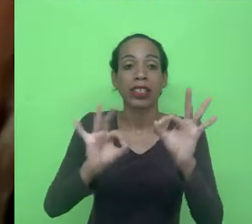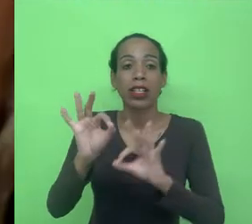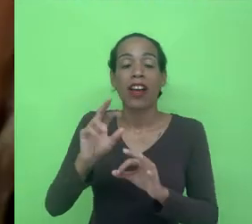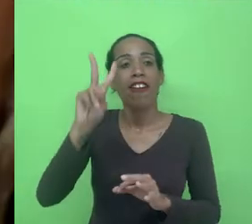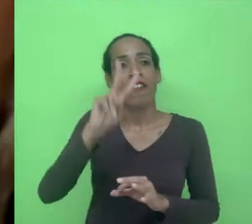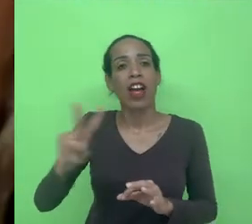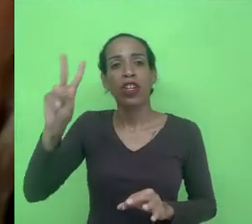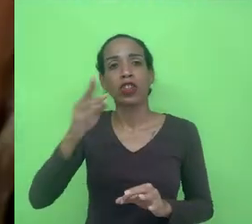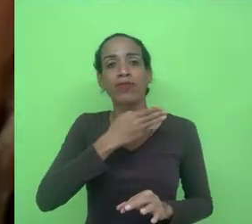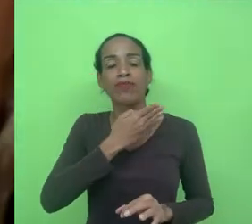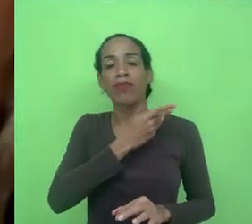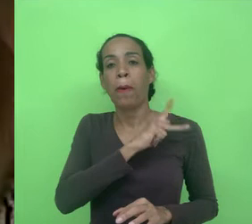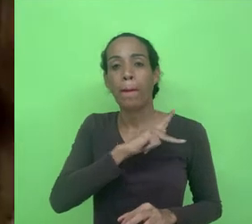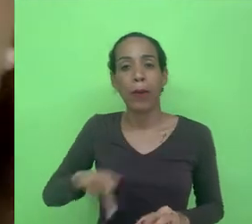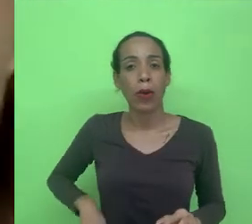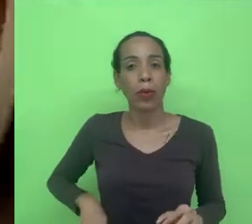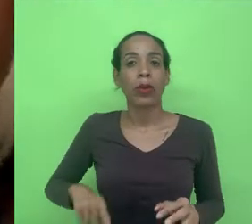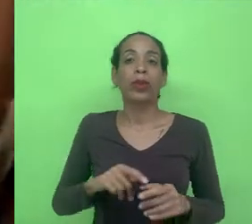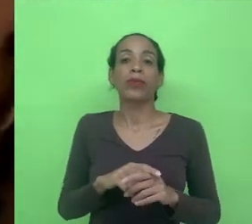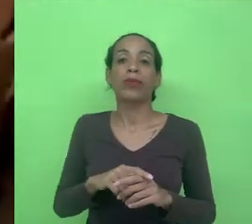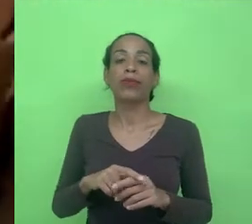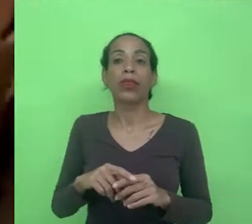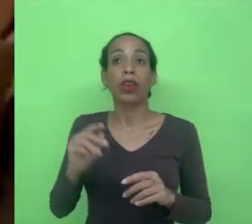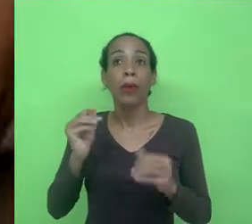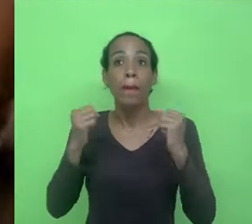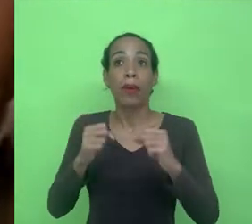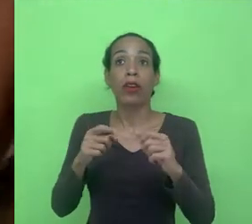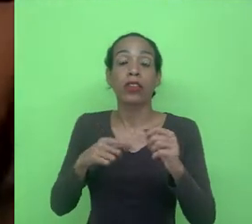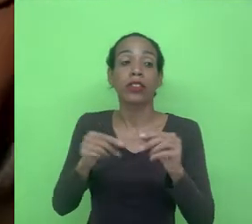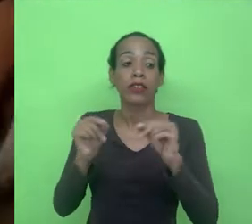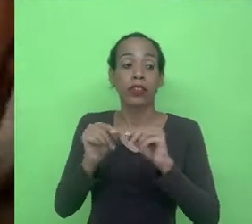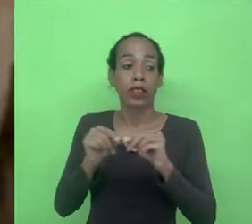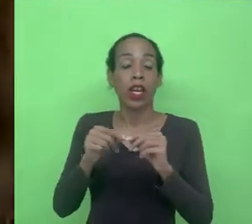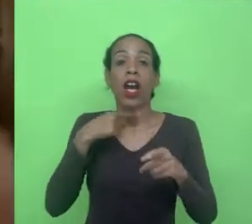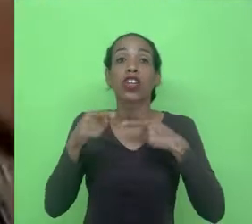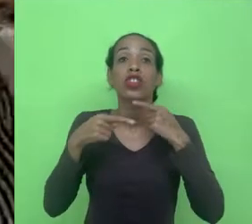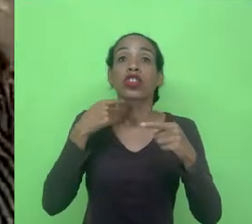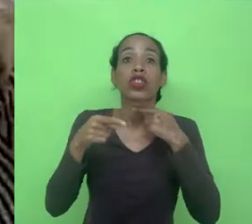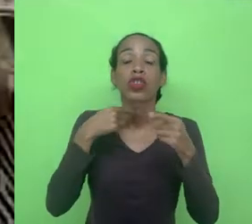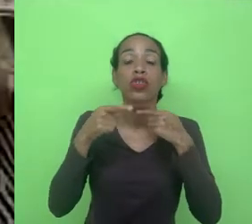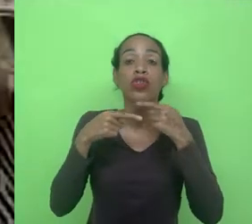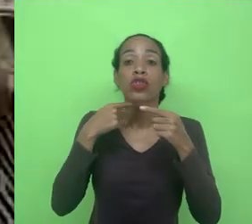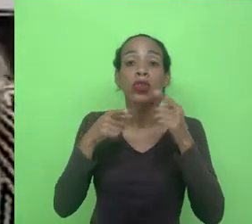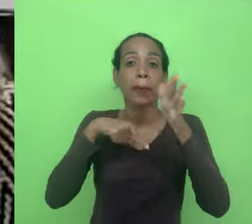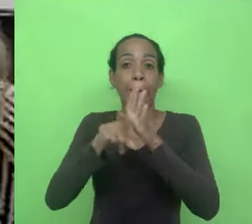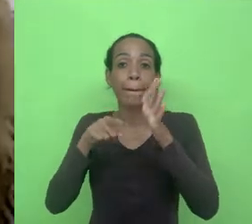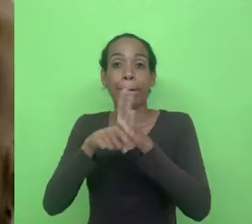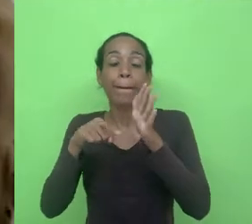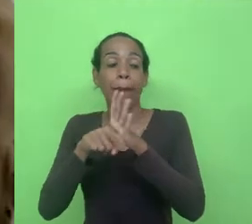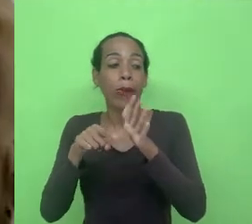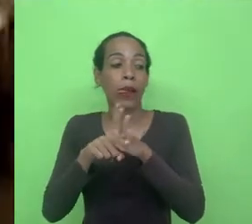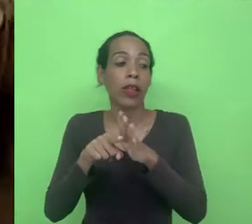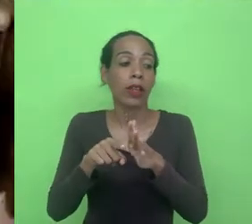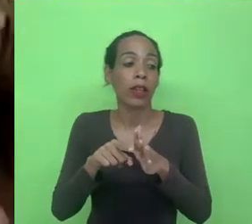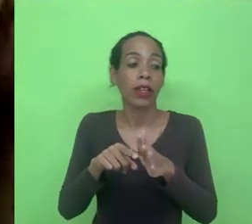e soberania nacional então para eu poder fazer a minha perquisição minhas dúvidas meus questionamentos Valmir eu vou partir de